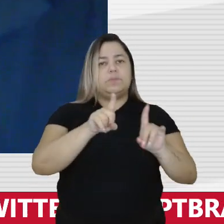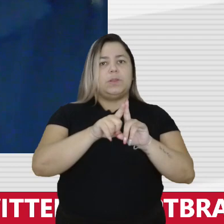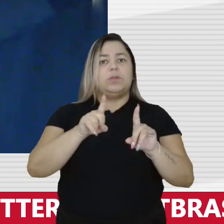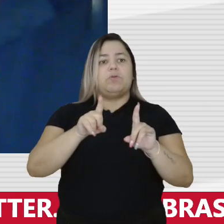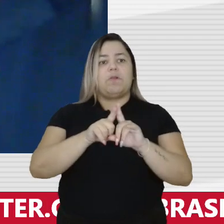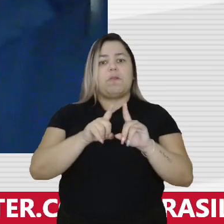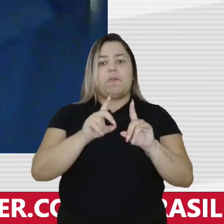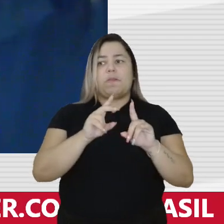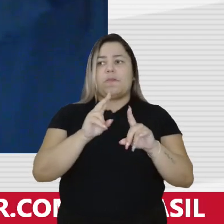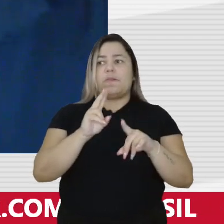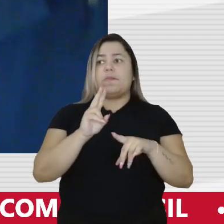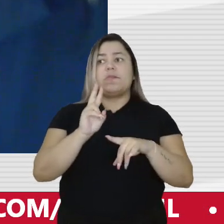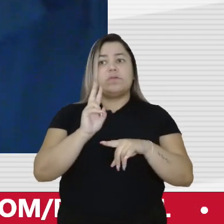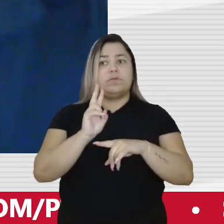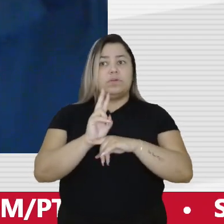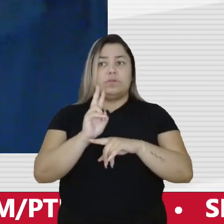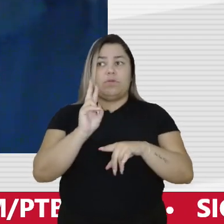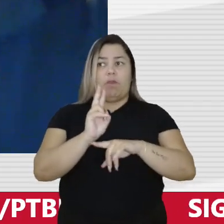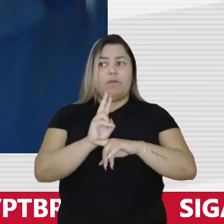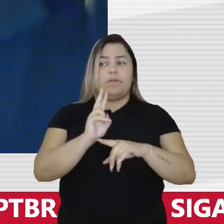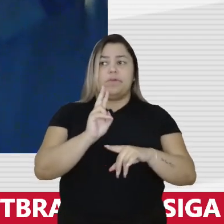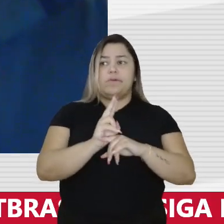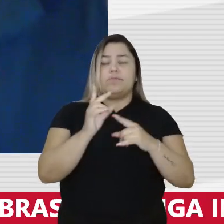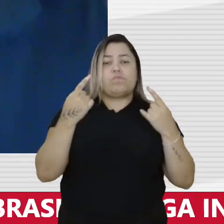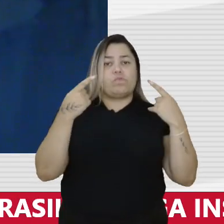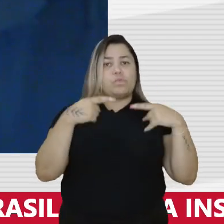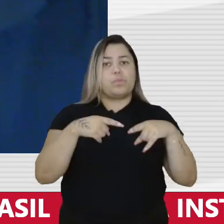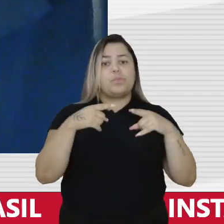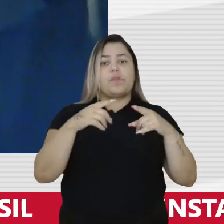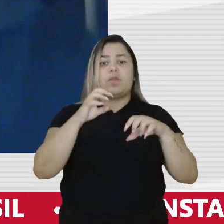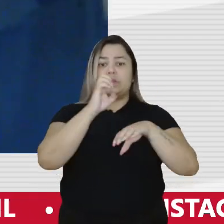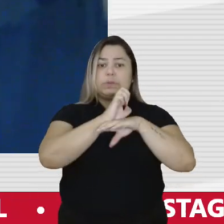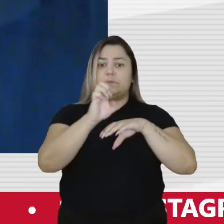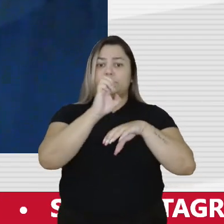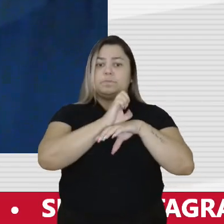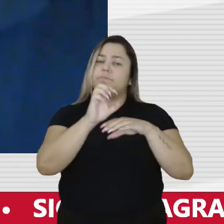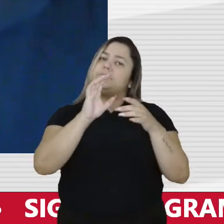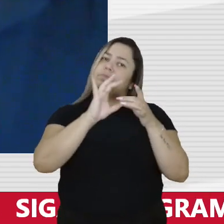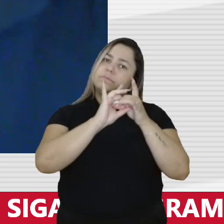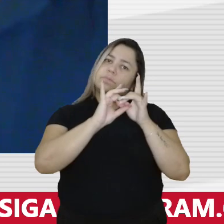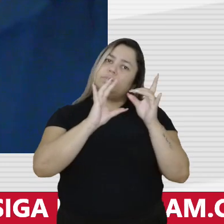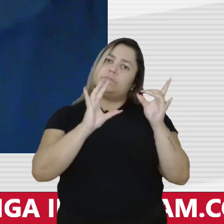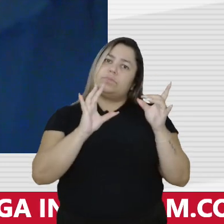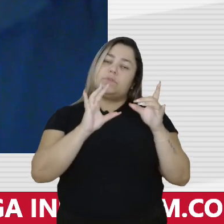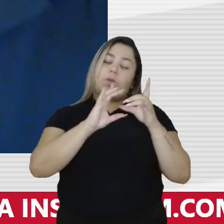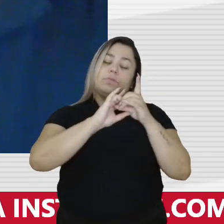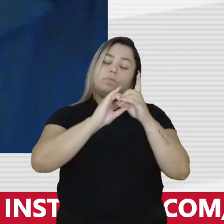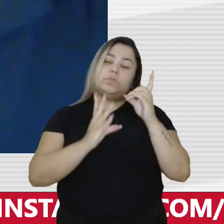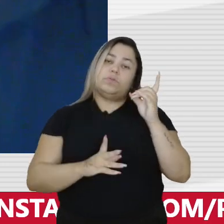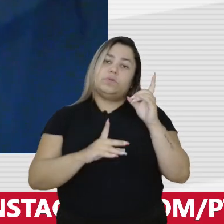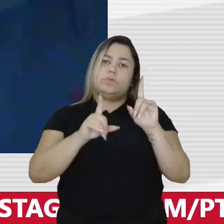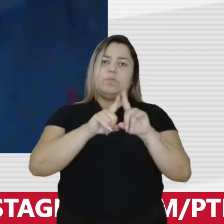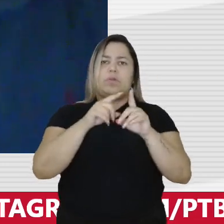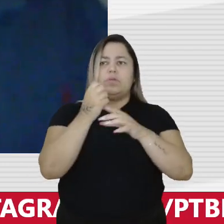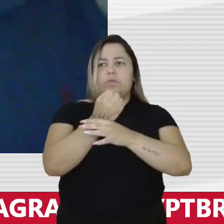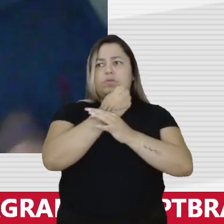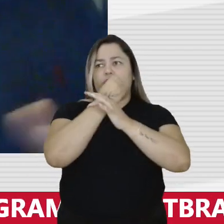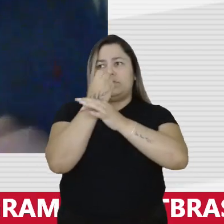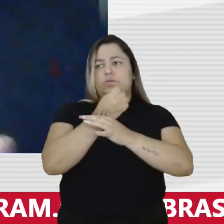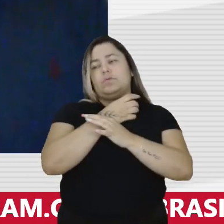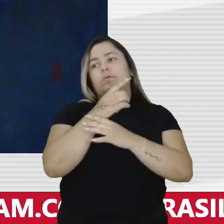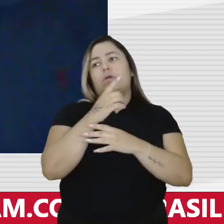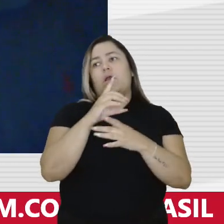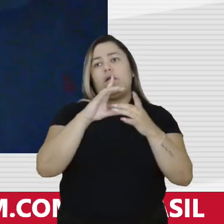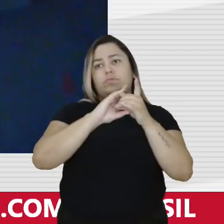reações contra o Estado democrático porque só assim nós vamos ter instituições seguras e a democracia